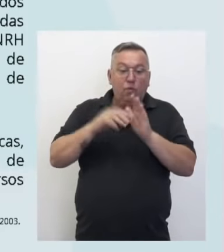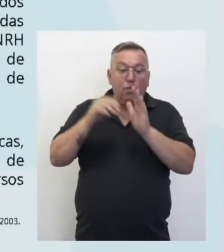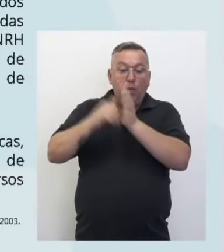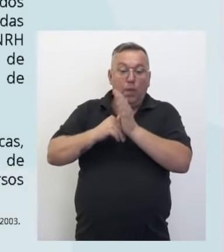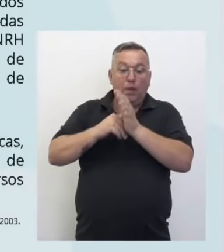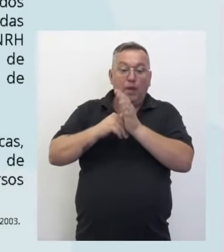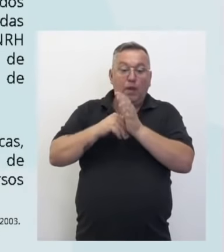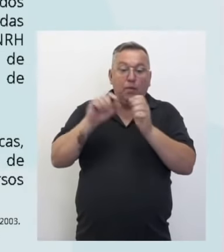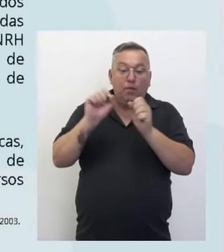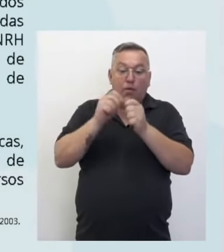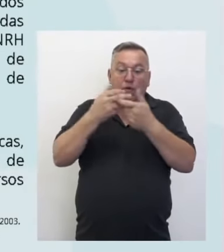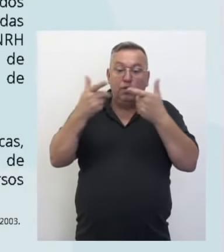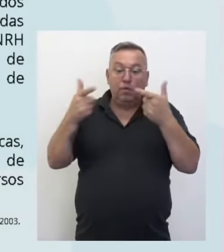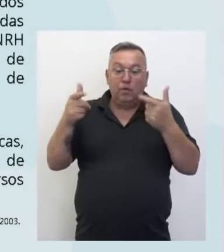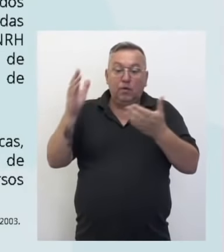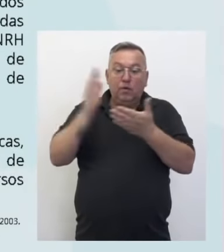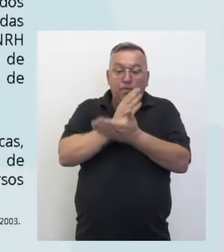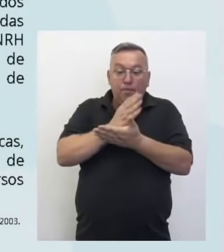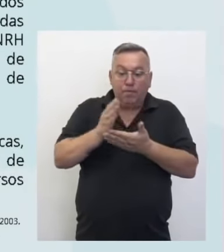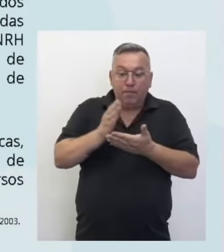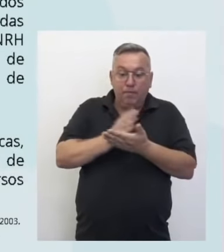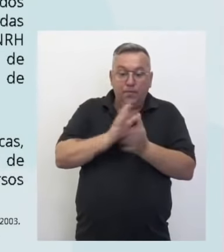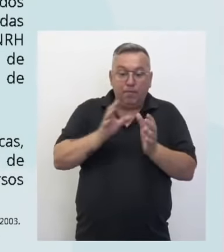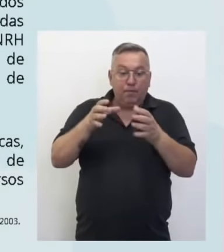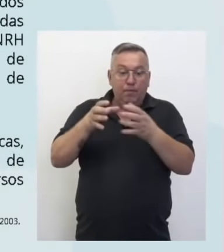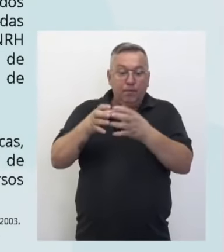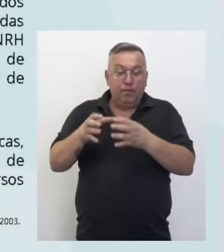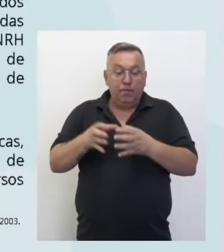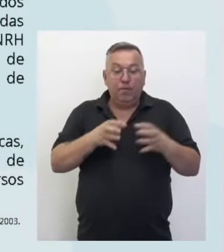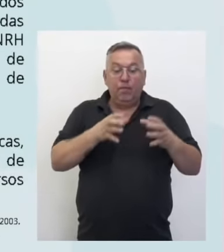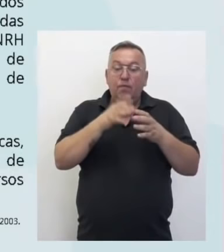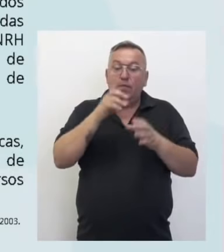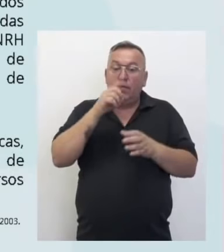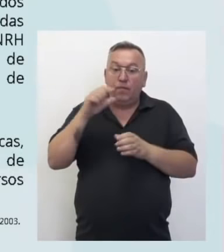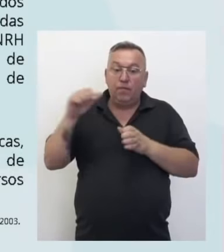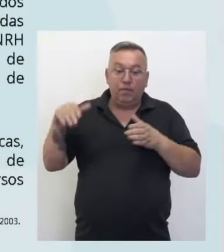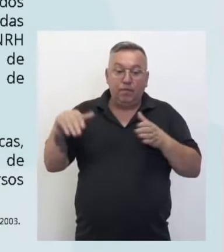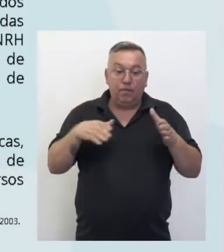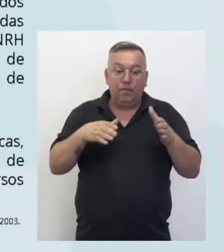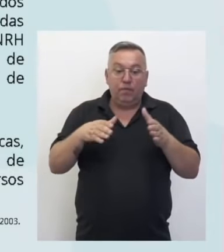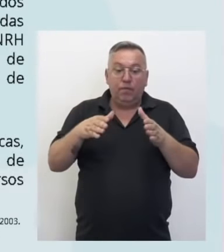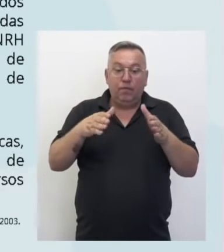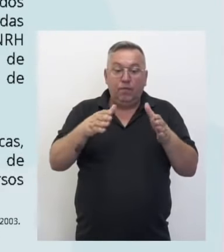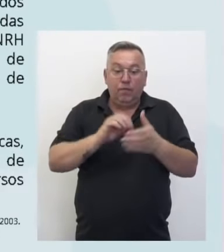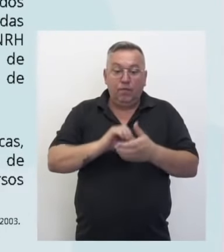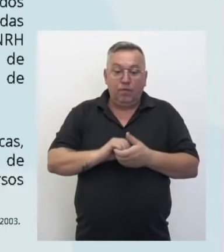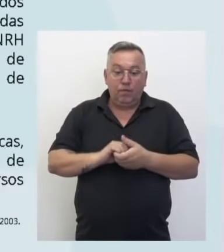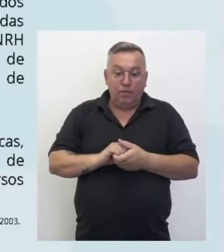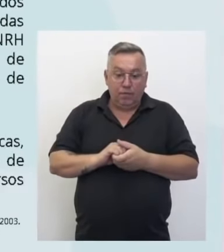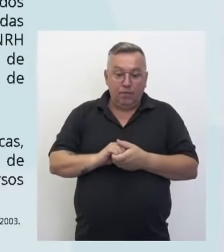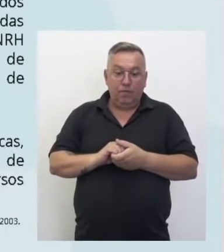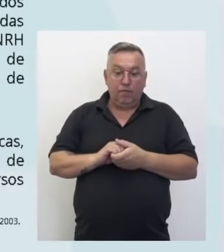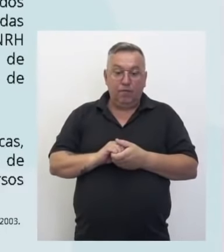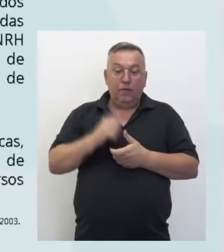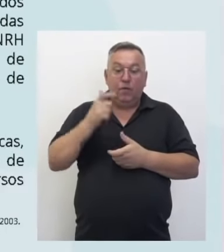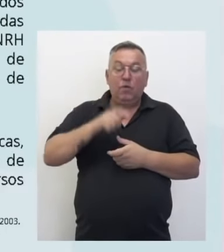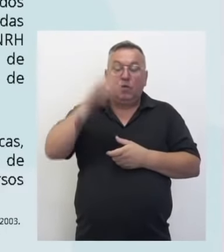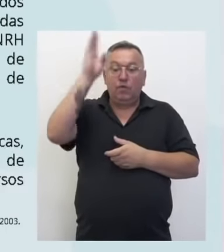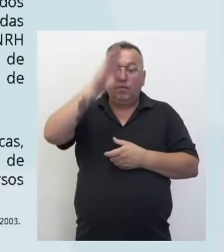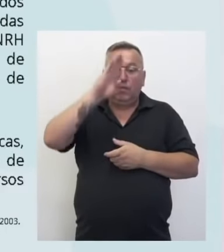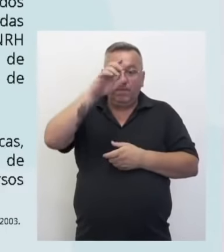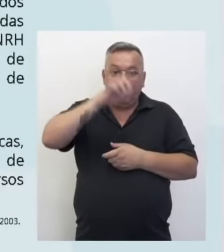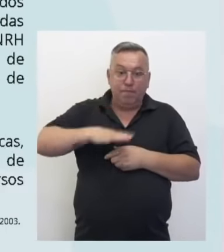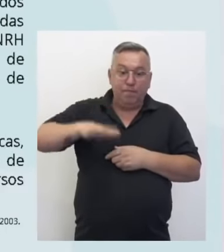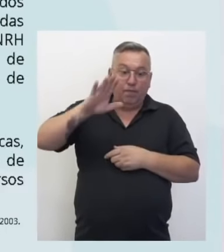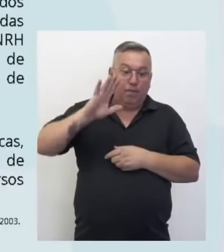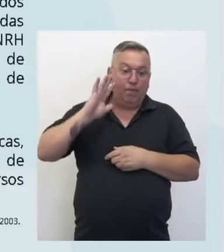codificação e procedimentos de subdivisões em agrupamentos de bacias e regiões hidrográficas no âmbito